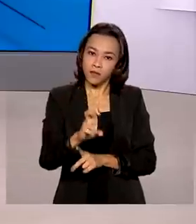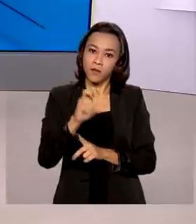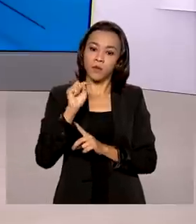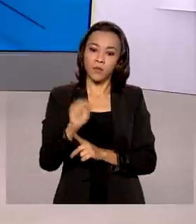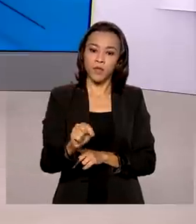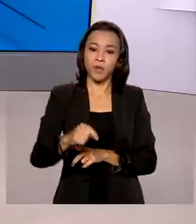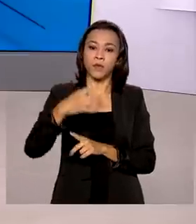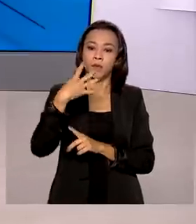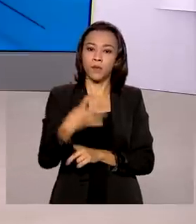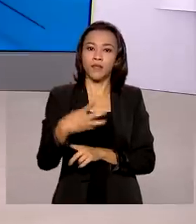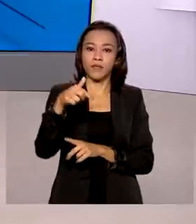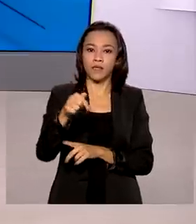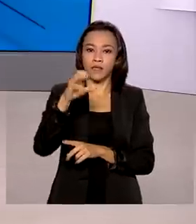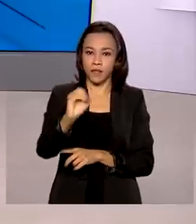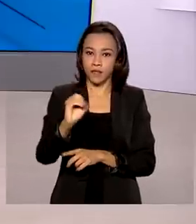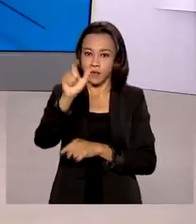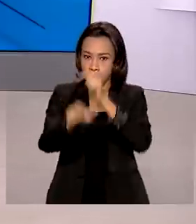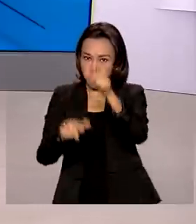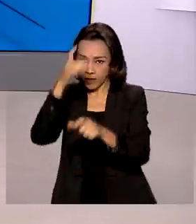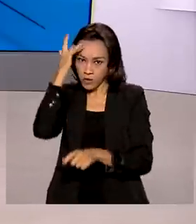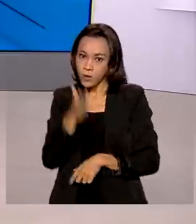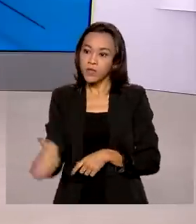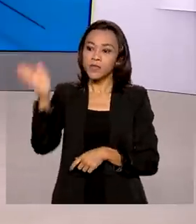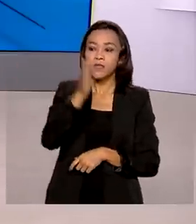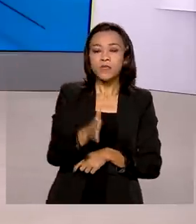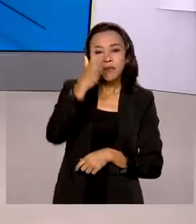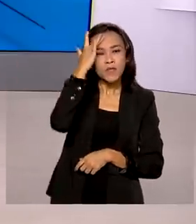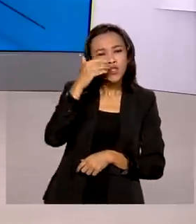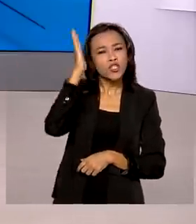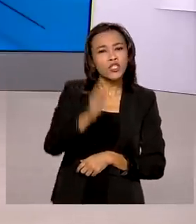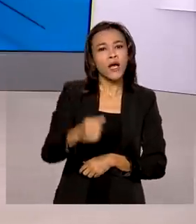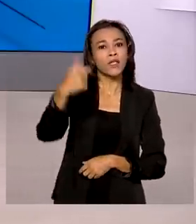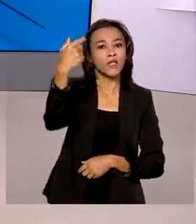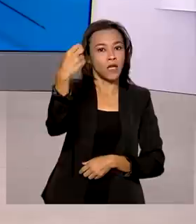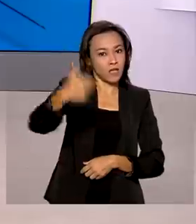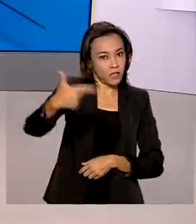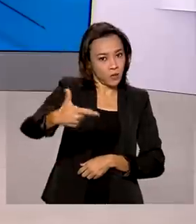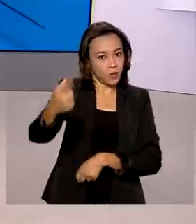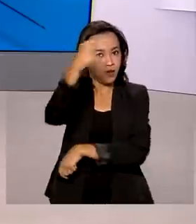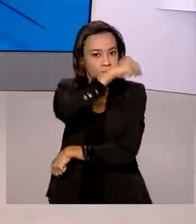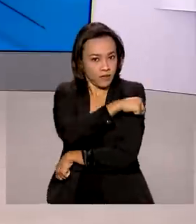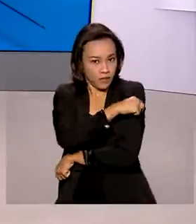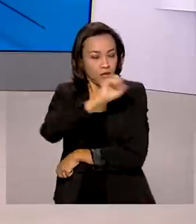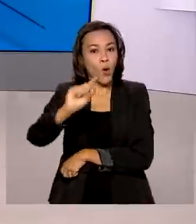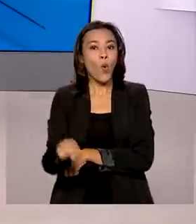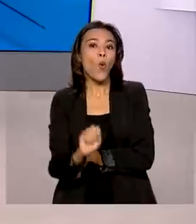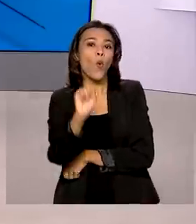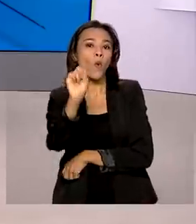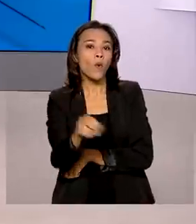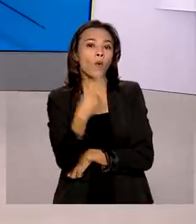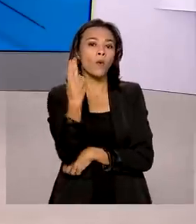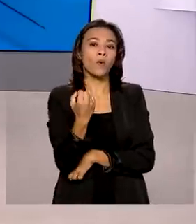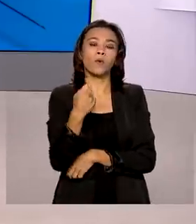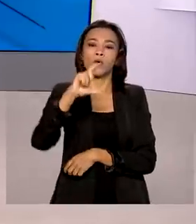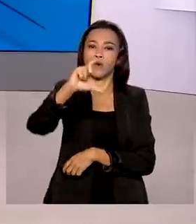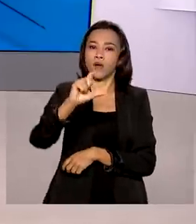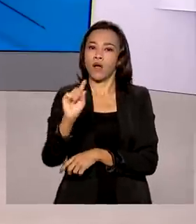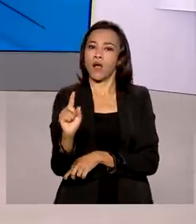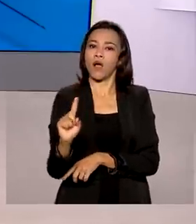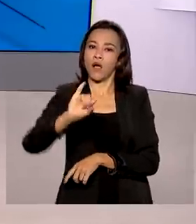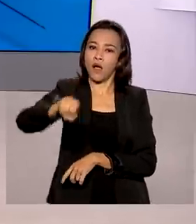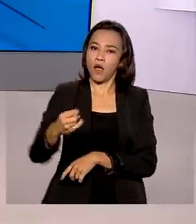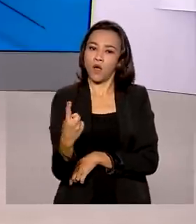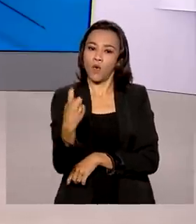470 pessoas. E os brasileiros que tomaram aí duas doses da vacina ou a dose única é de 51